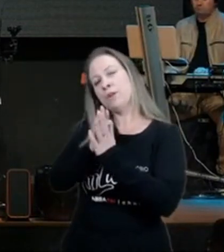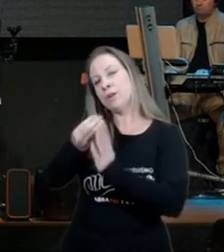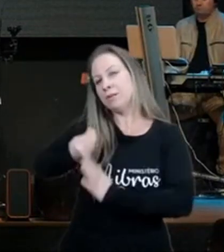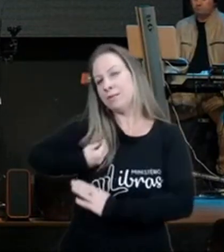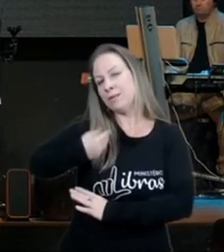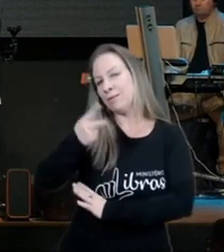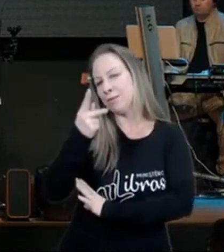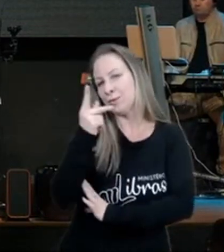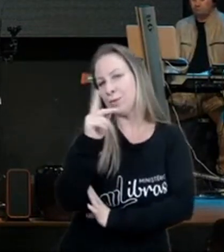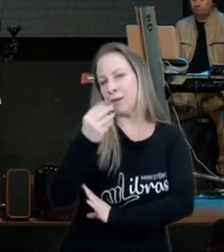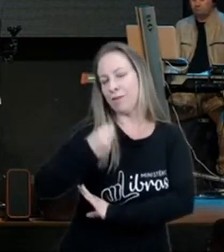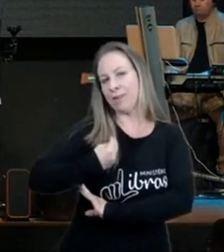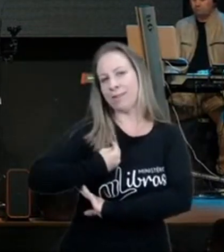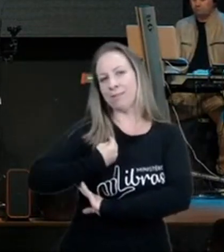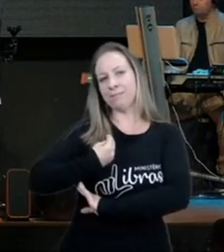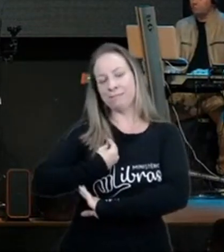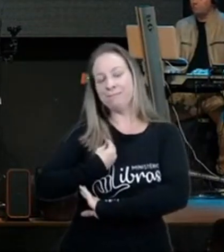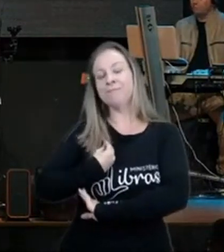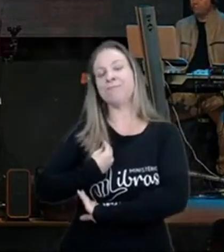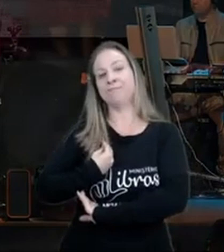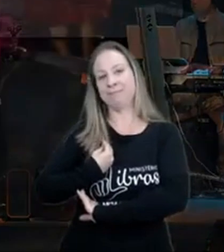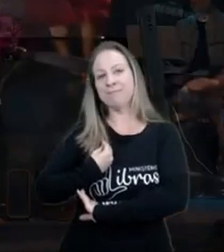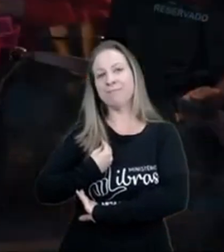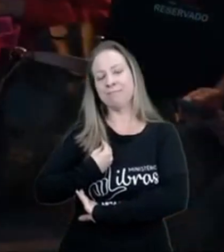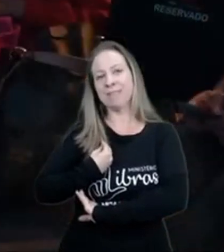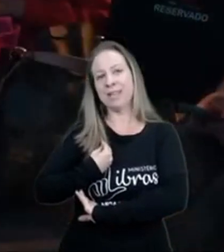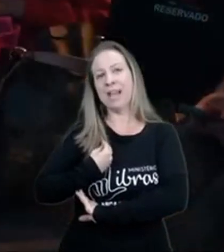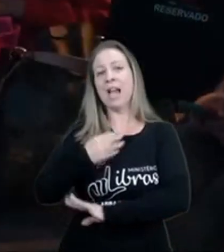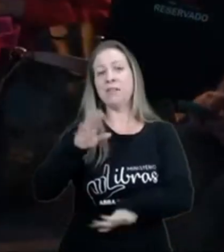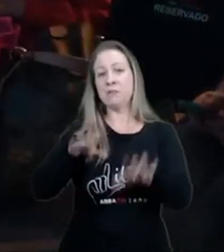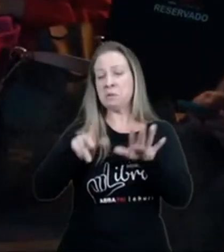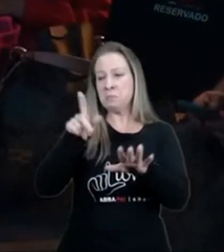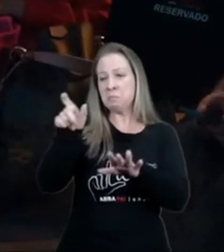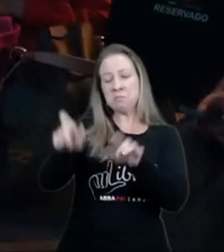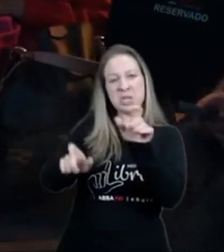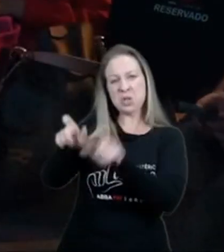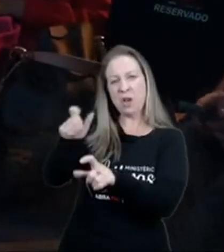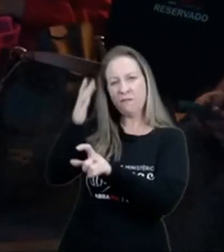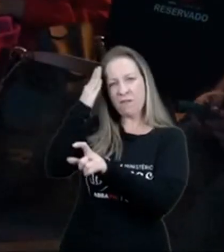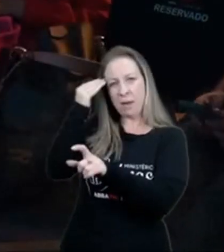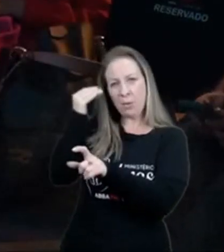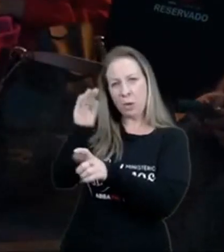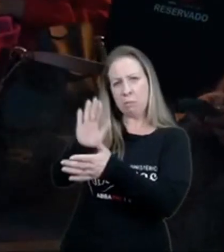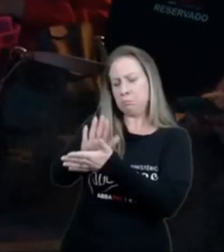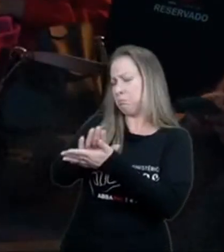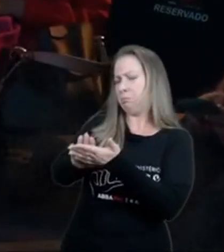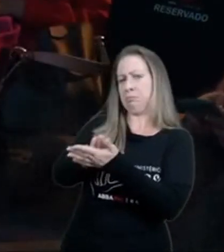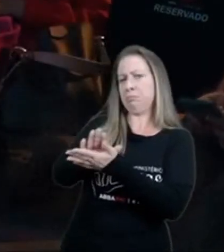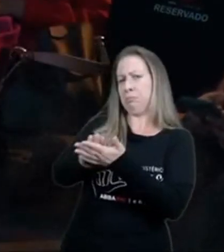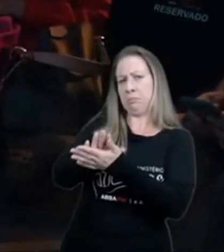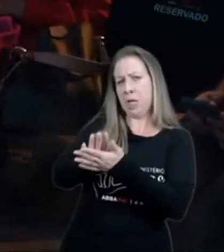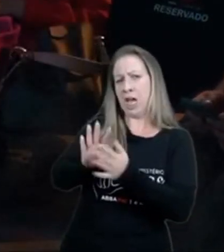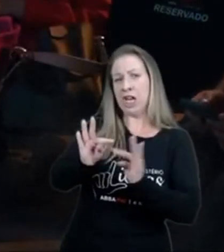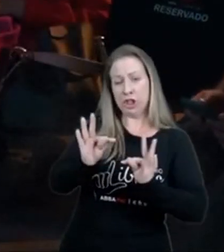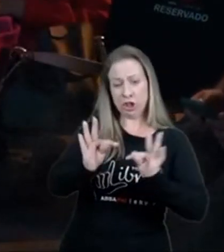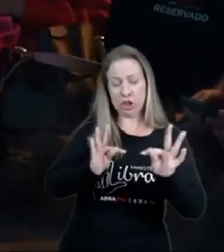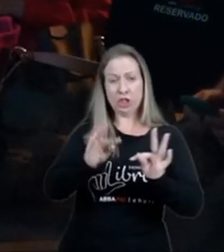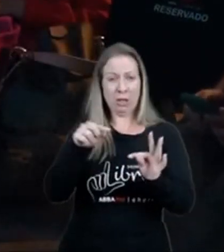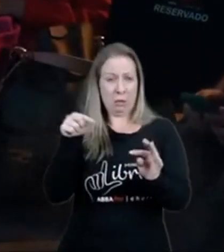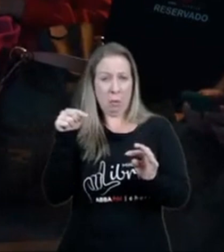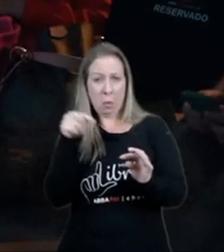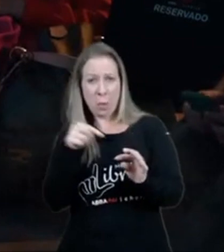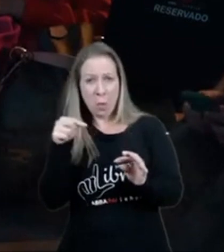pessoas que nem Instagram tem, não são nem famosas, Tito não foi um grande operador de milagres,